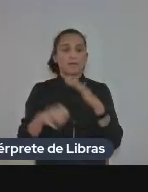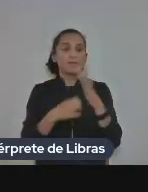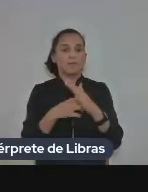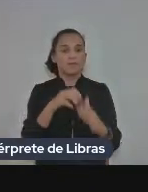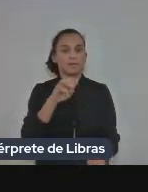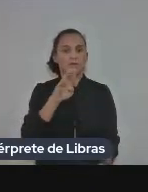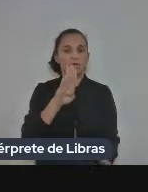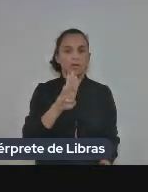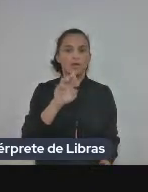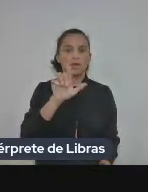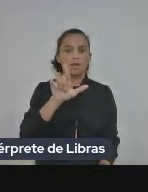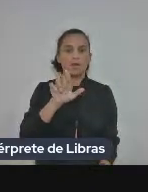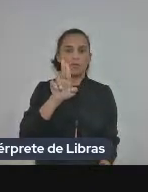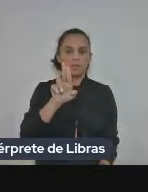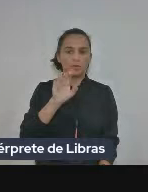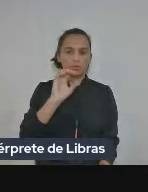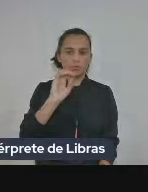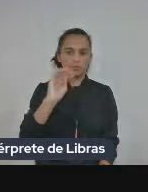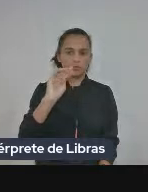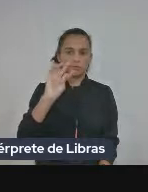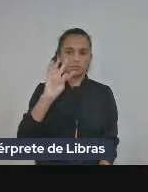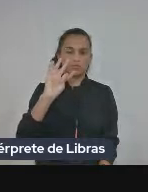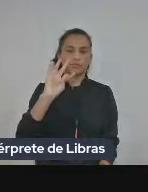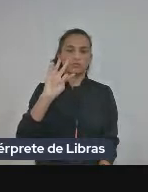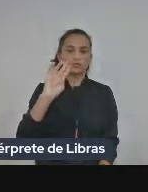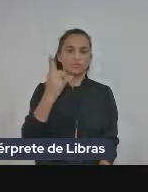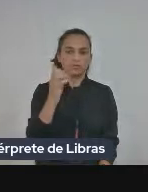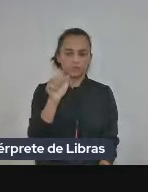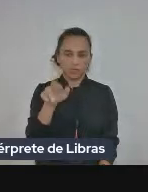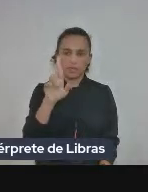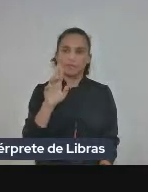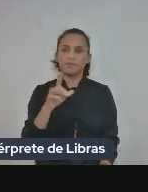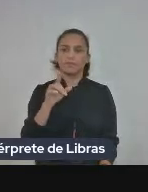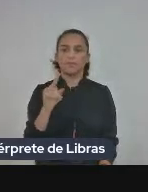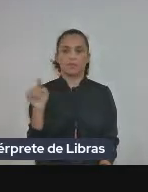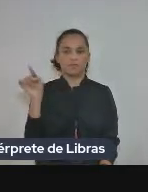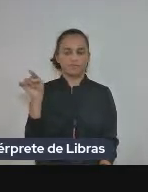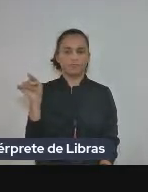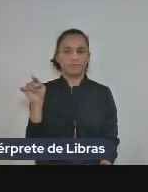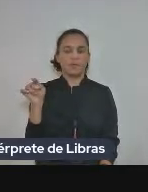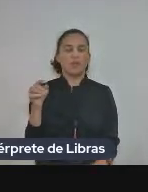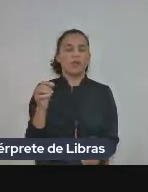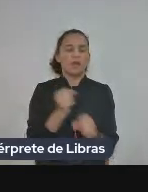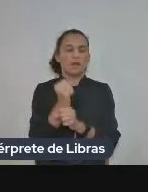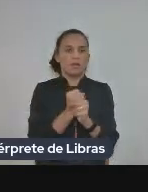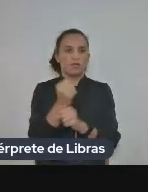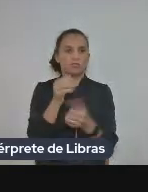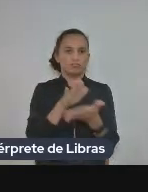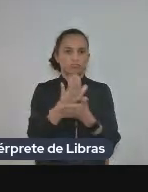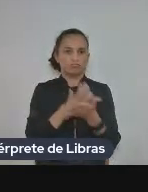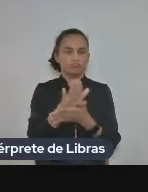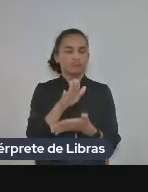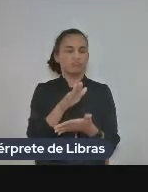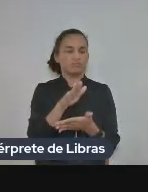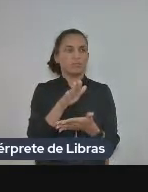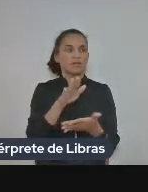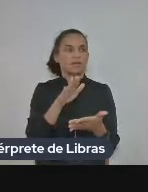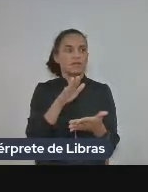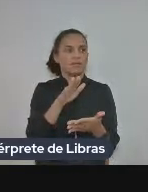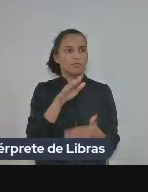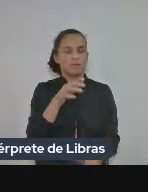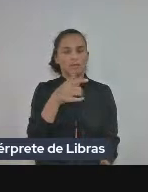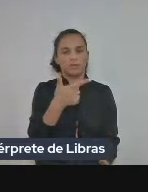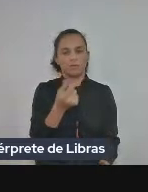Blucher temos O Incômodo foi publicado no ano de 2021 da